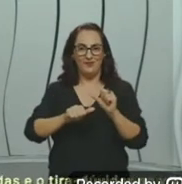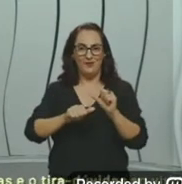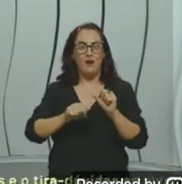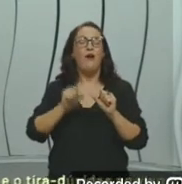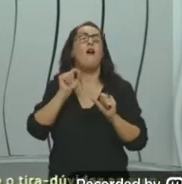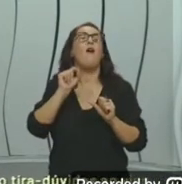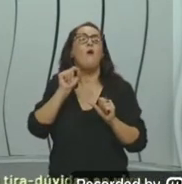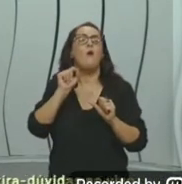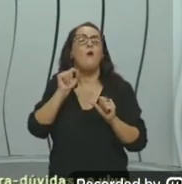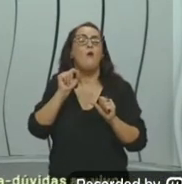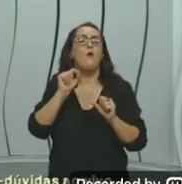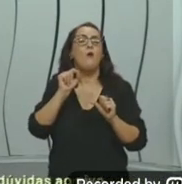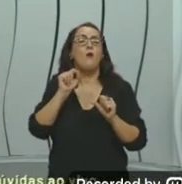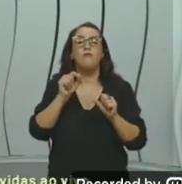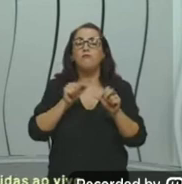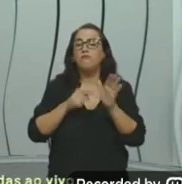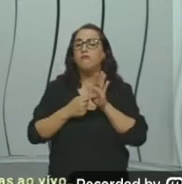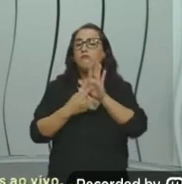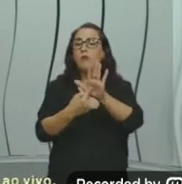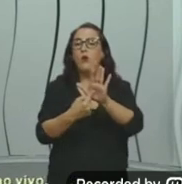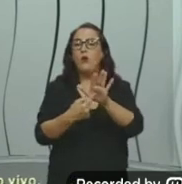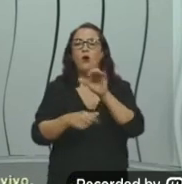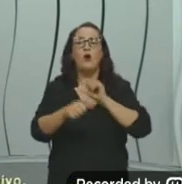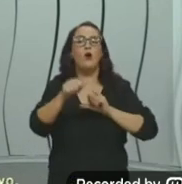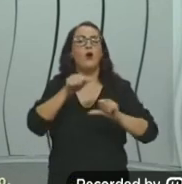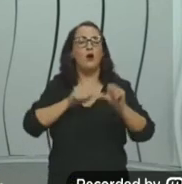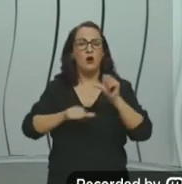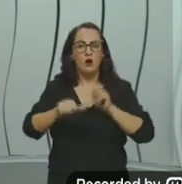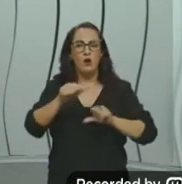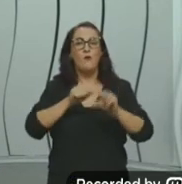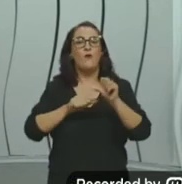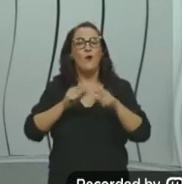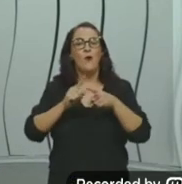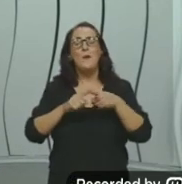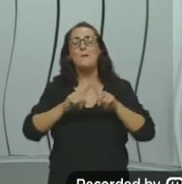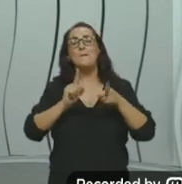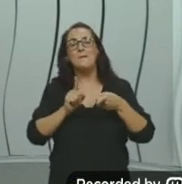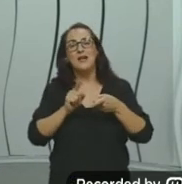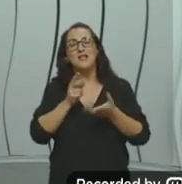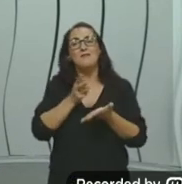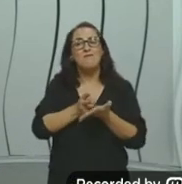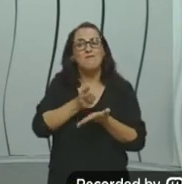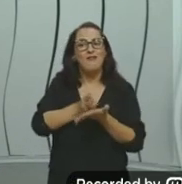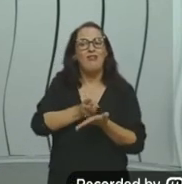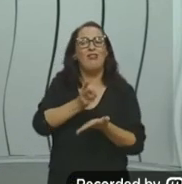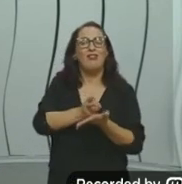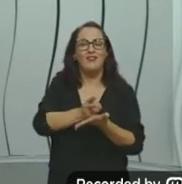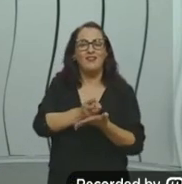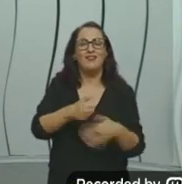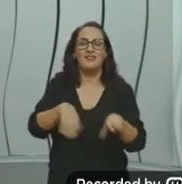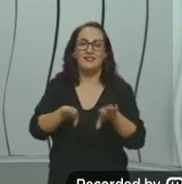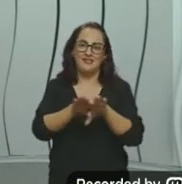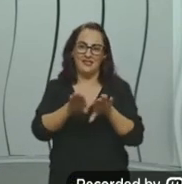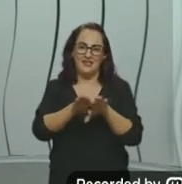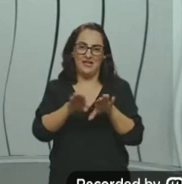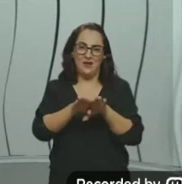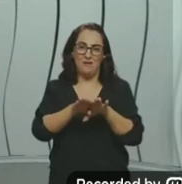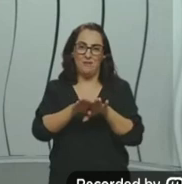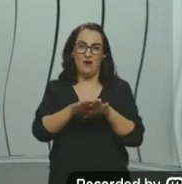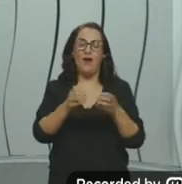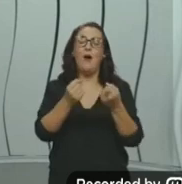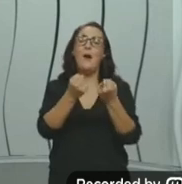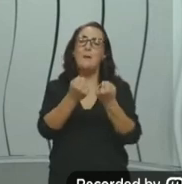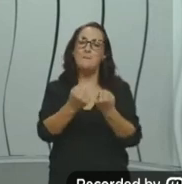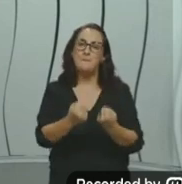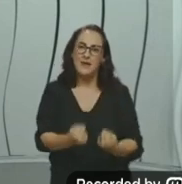matéria está sendo transformada, mas que ela se conserva de certa forma, e nesse caso estamos falando da conservação das